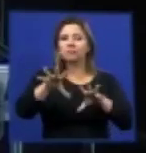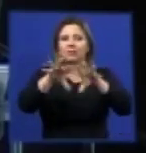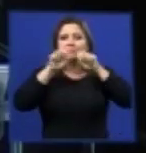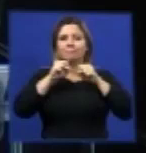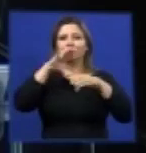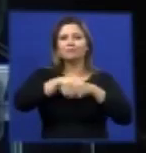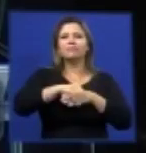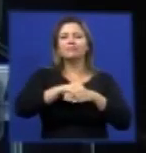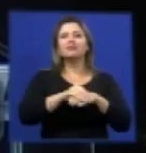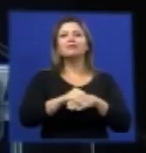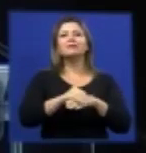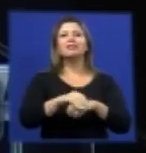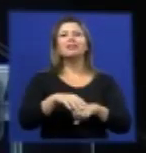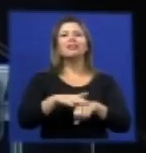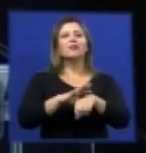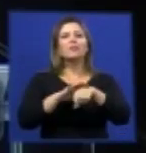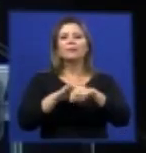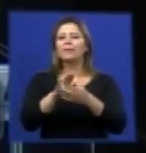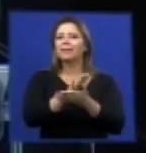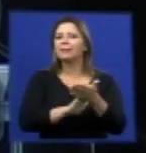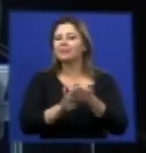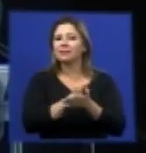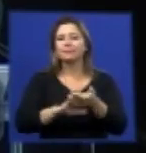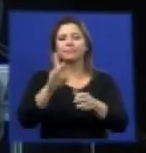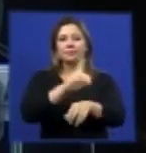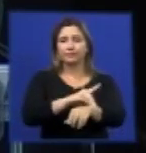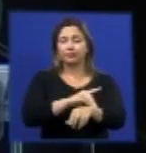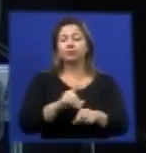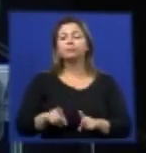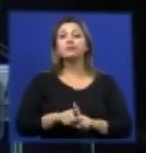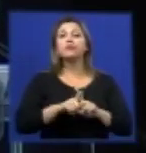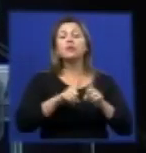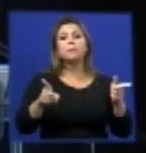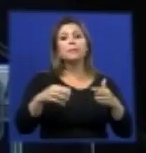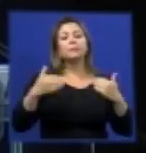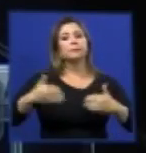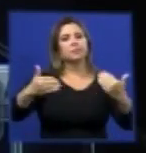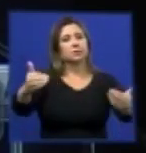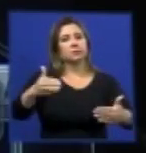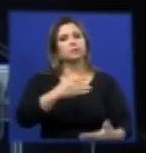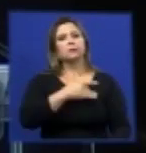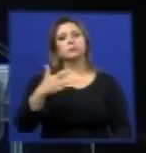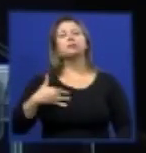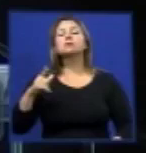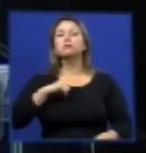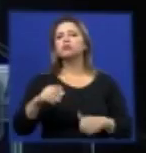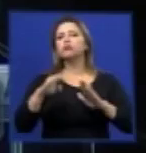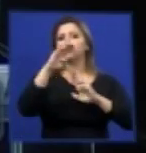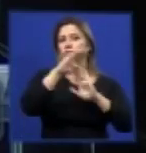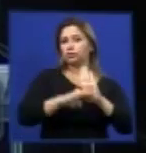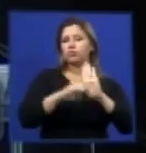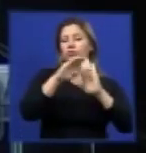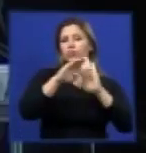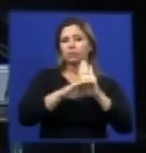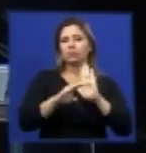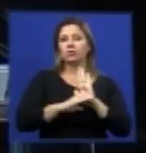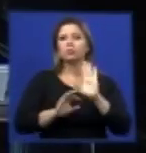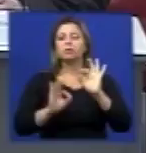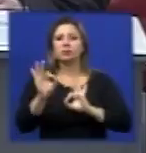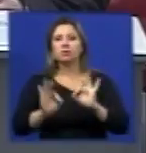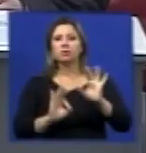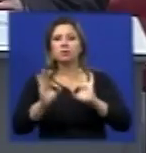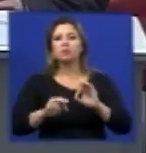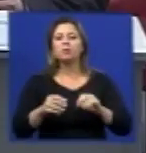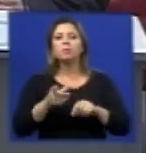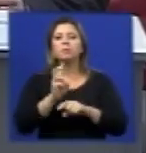bem para o enfrentamento dessa situação o Ministério da Saúde o governo brasileiro ele tem um programa que se chama Programa Nacional